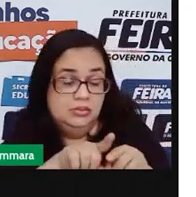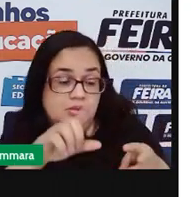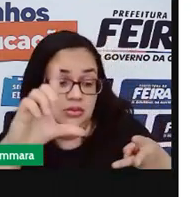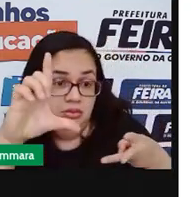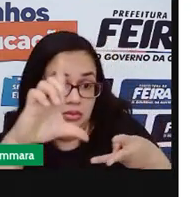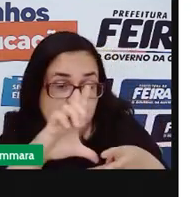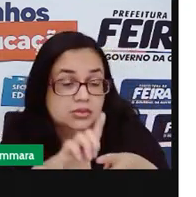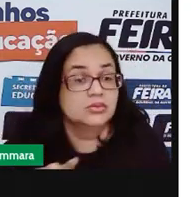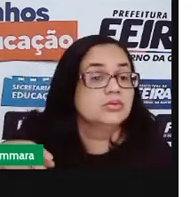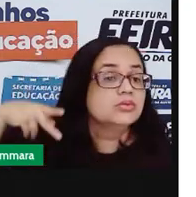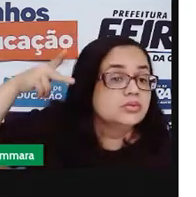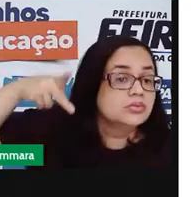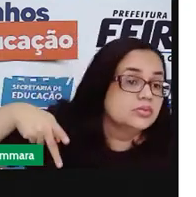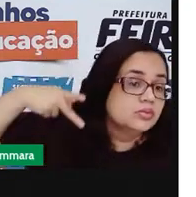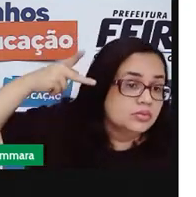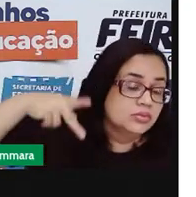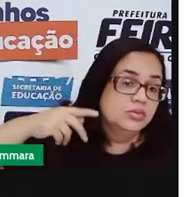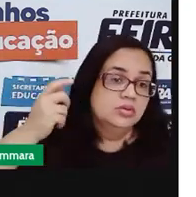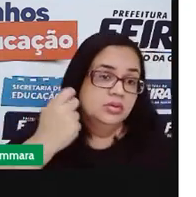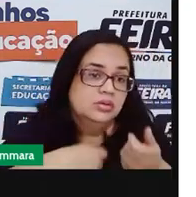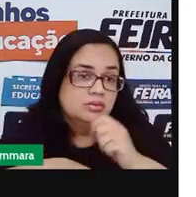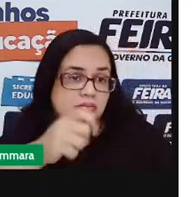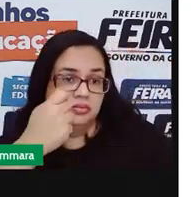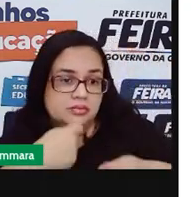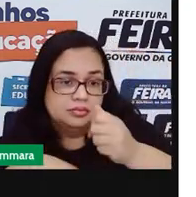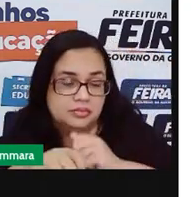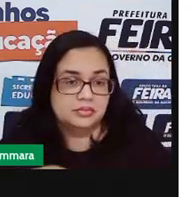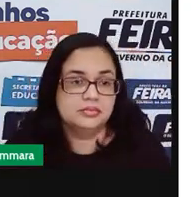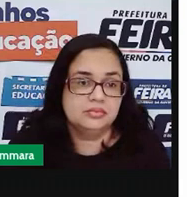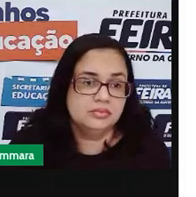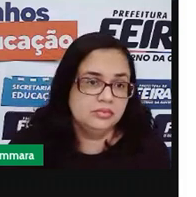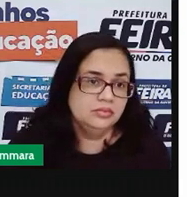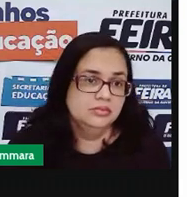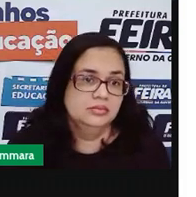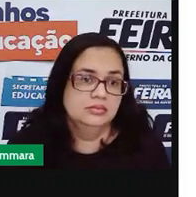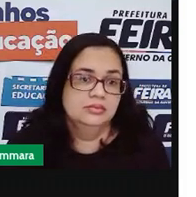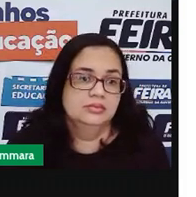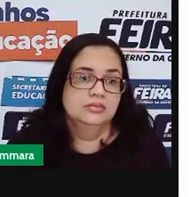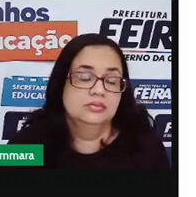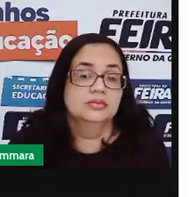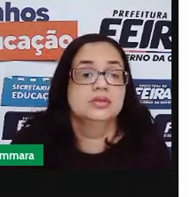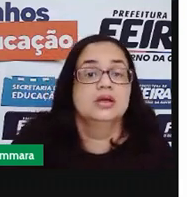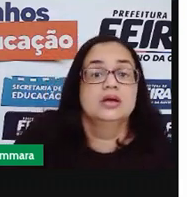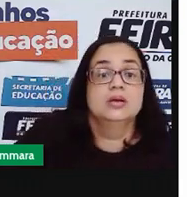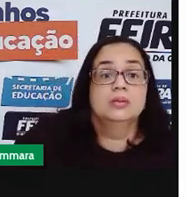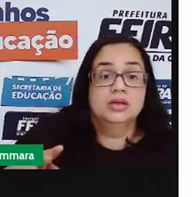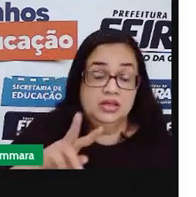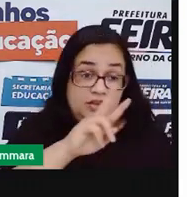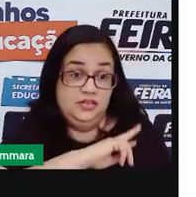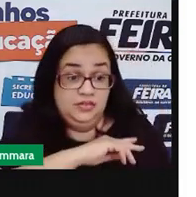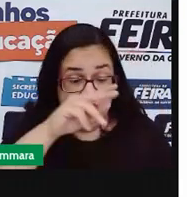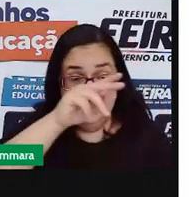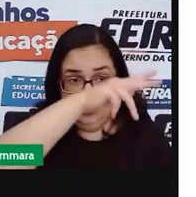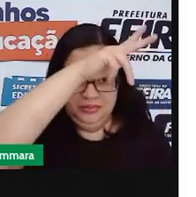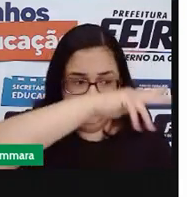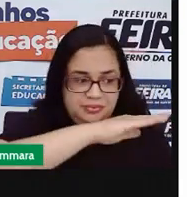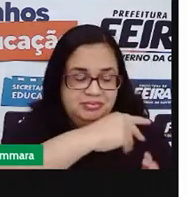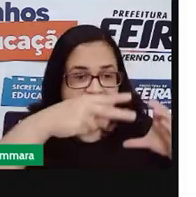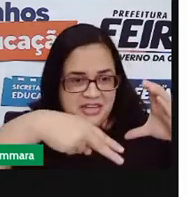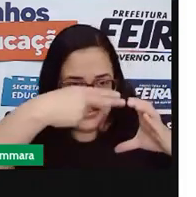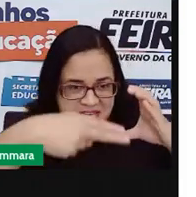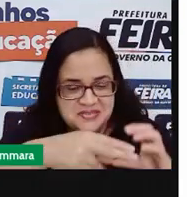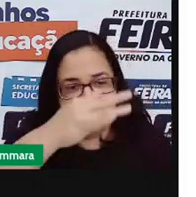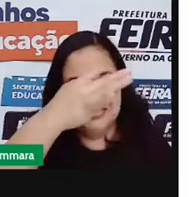Político-Administrativas. A Câmara de Feira de Santana, hoje,